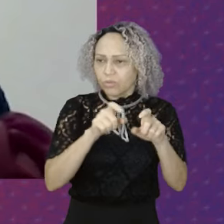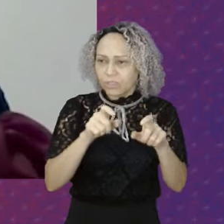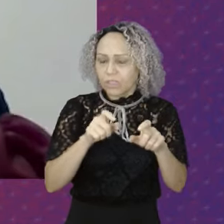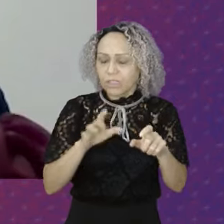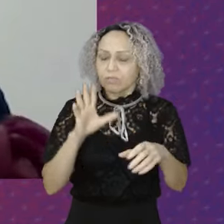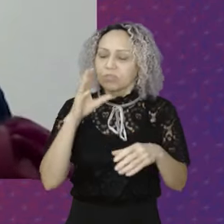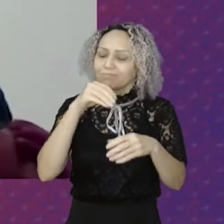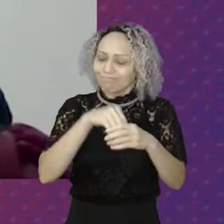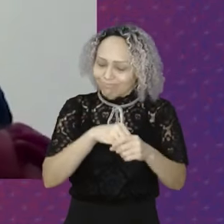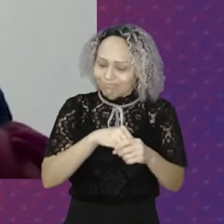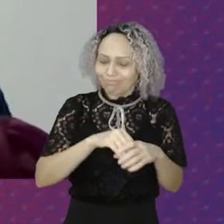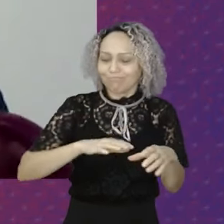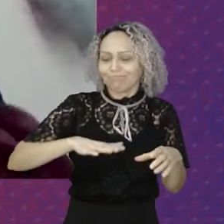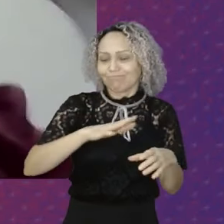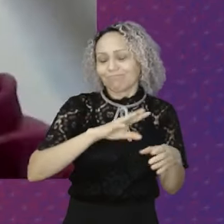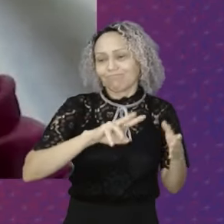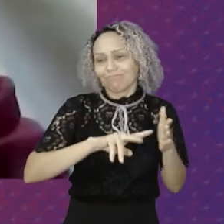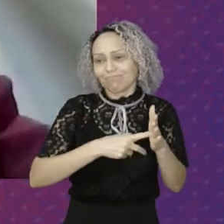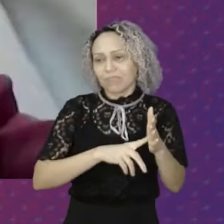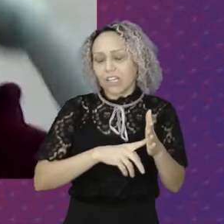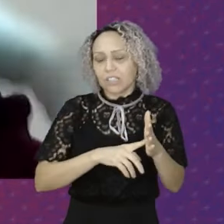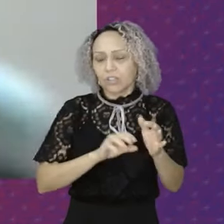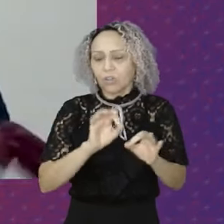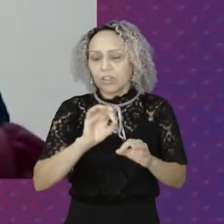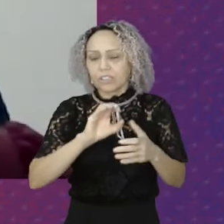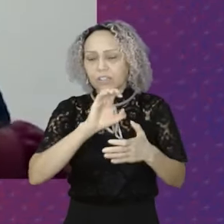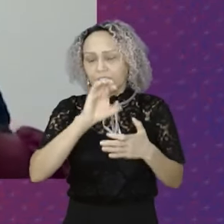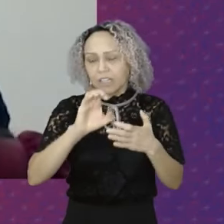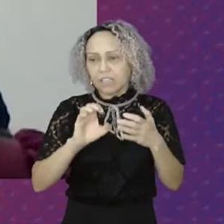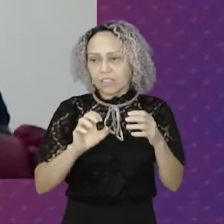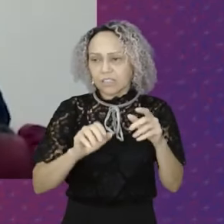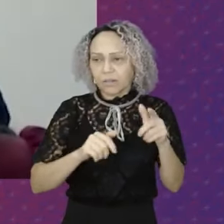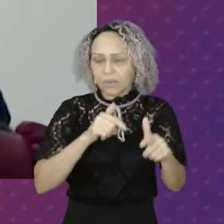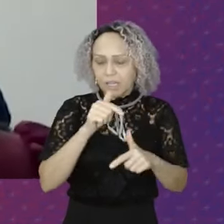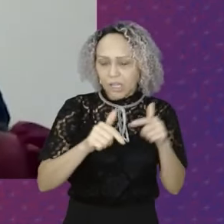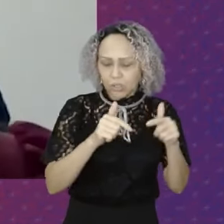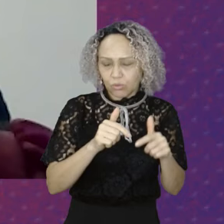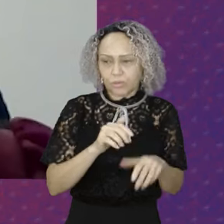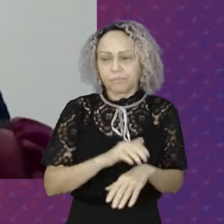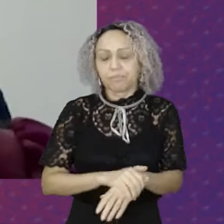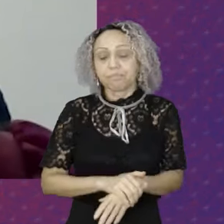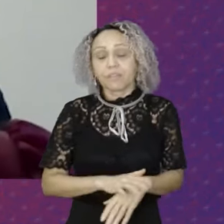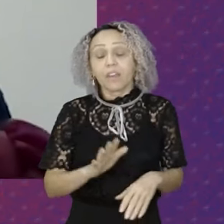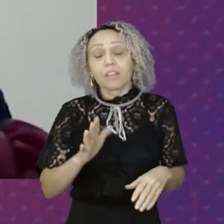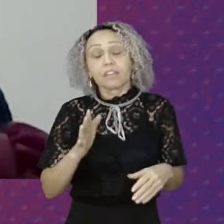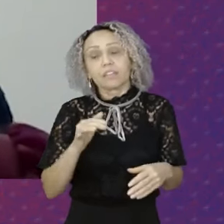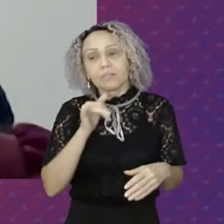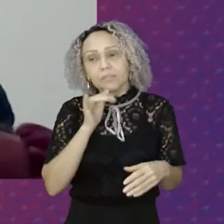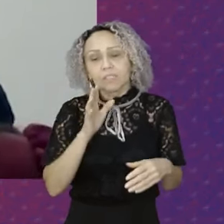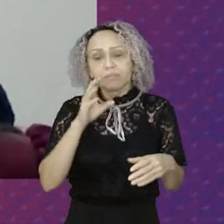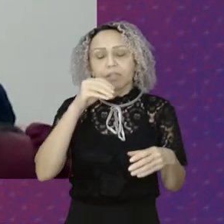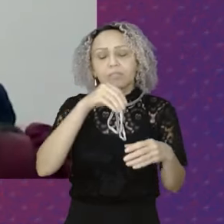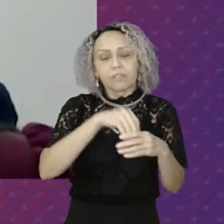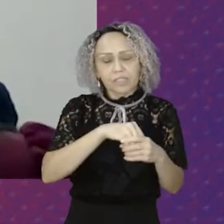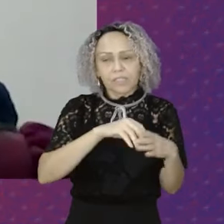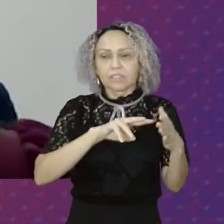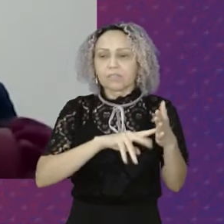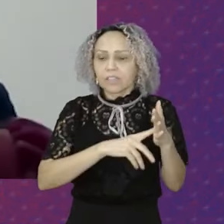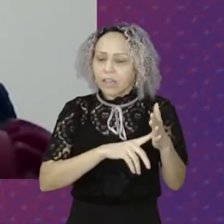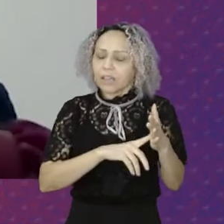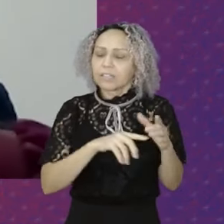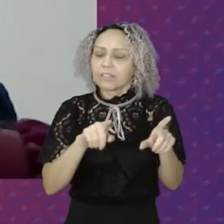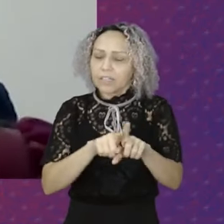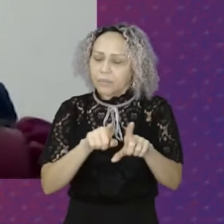organização da classe trabalhadora E ao tempo em que eu militava nesse lugar Nós fomos nos organizando também